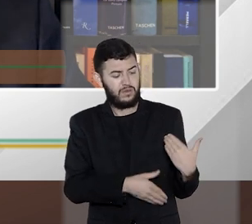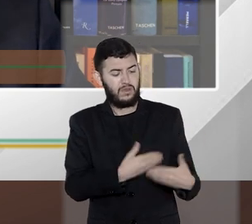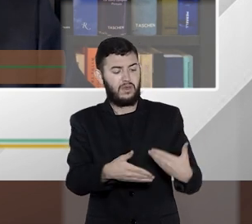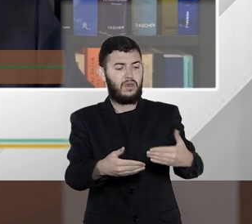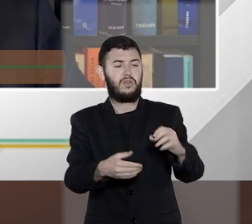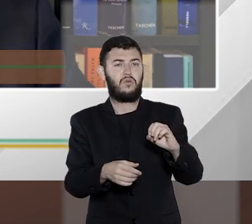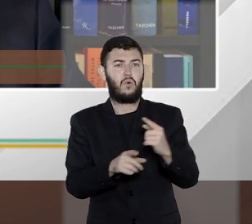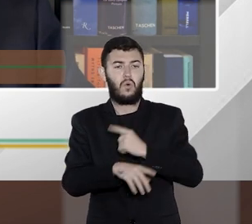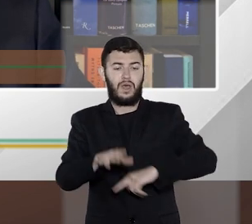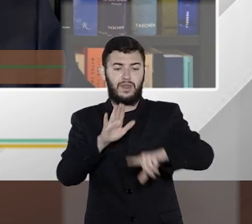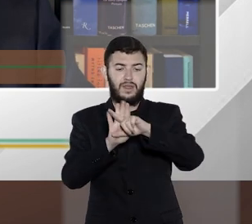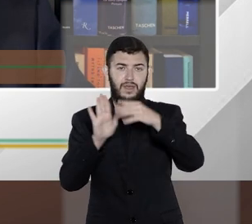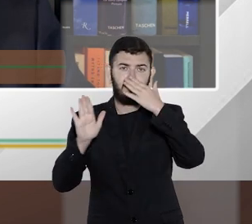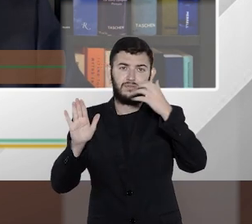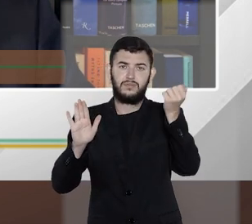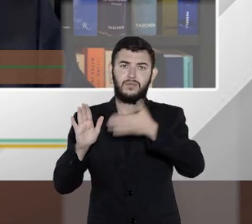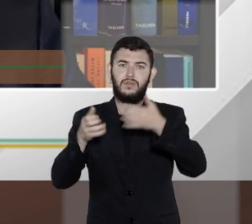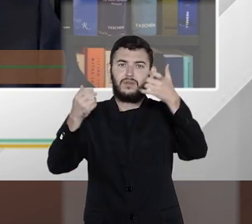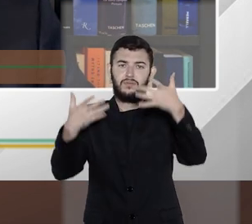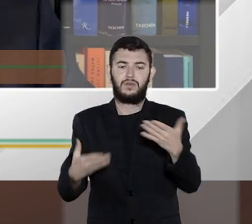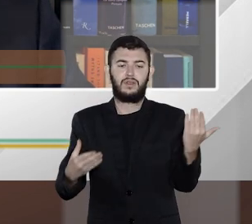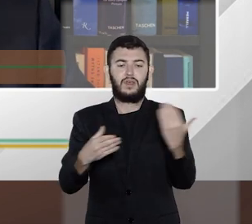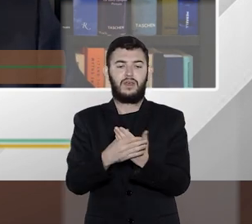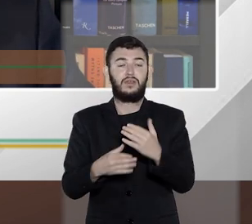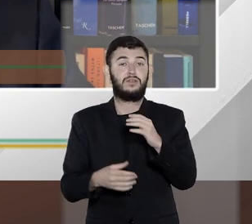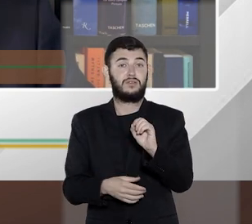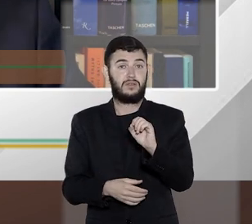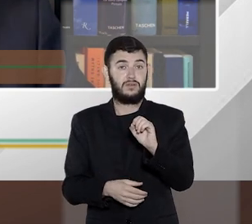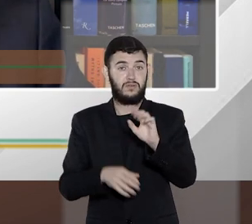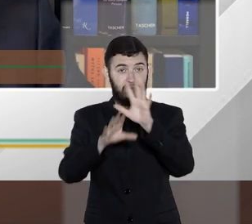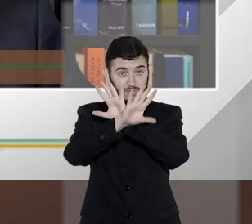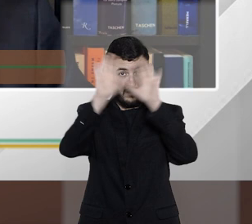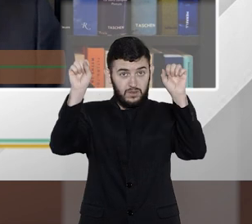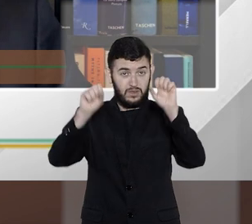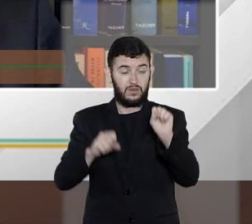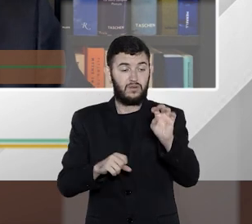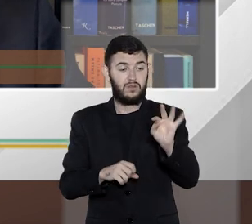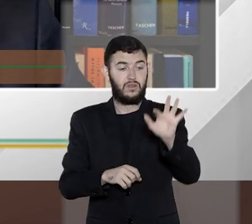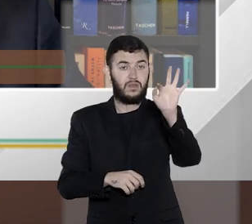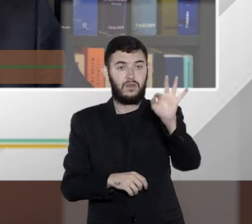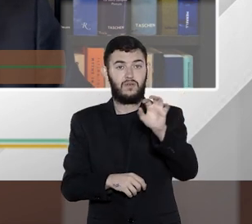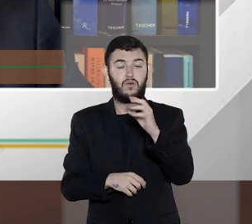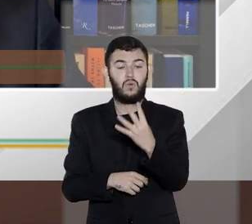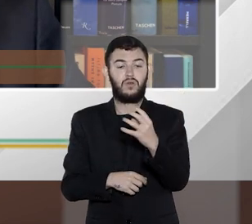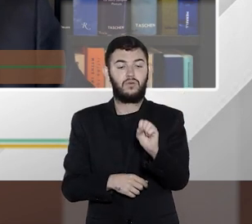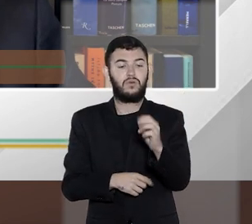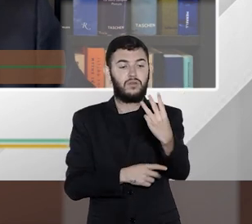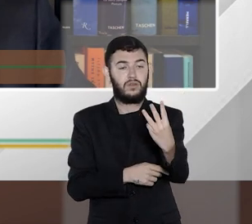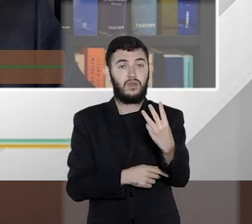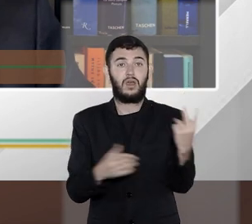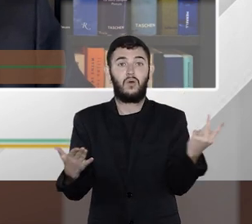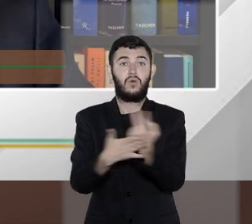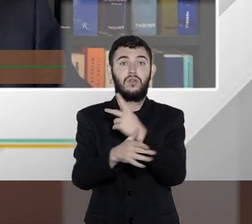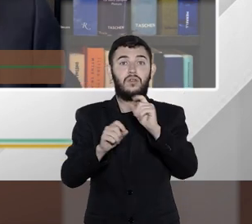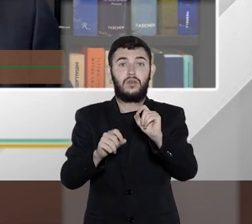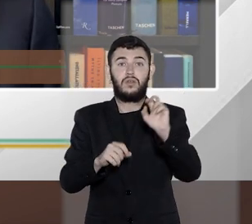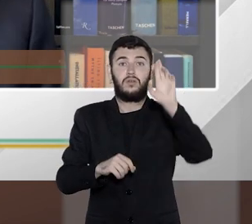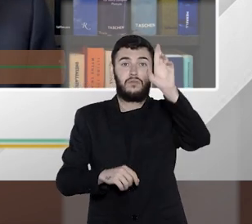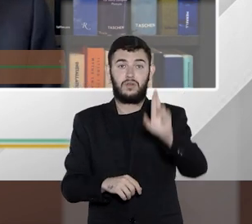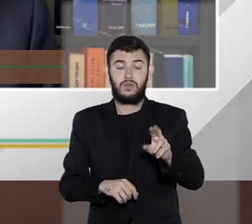acontecer o caso específico que eu citei da ação penal 483 do Supremo é um caso clássico em que as autoridades suíças